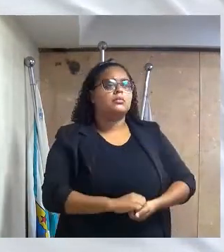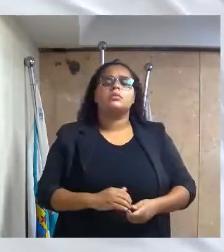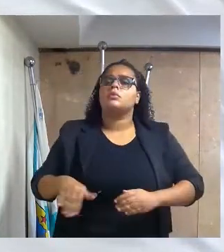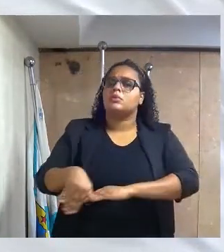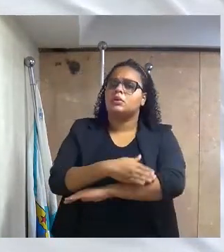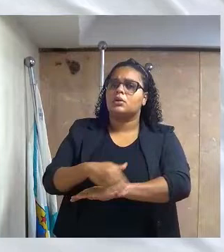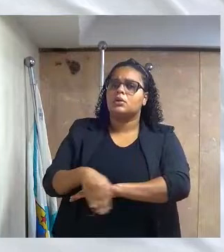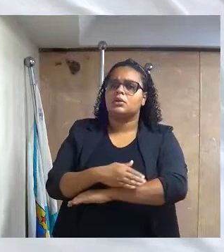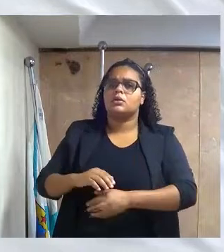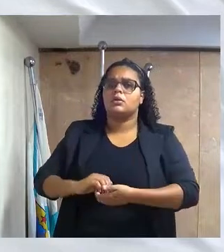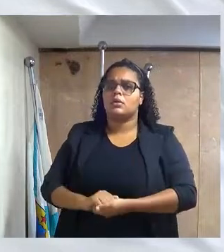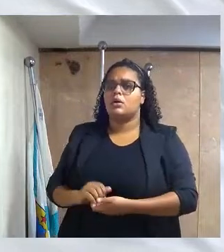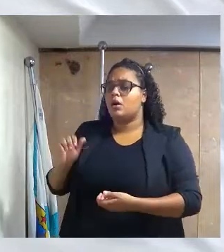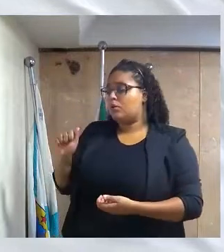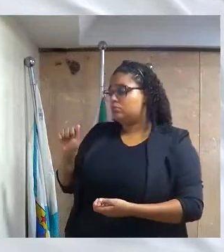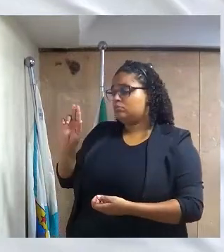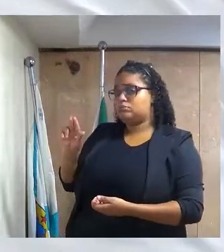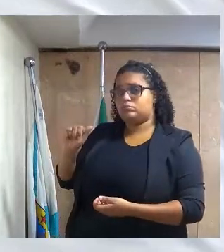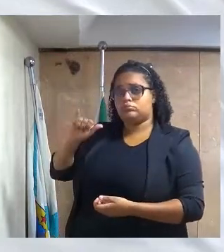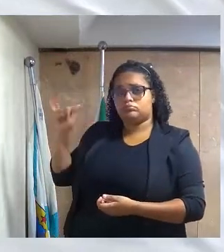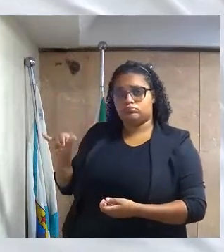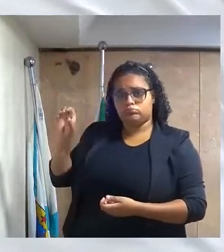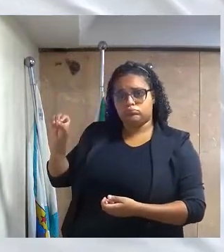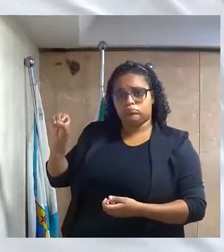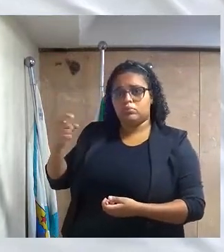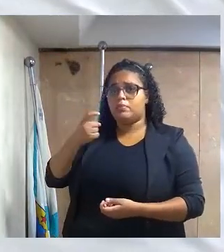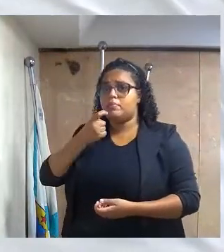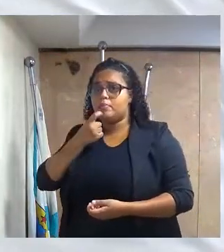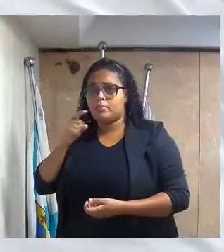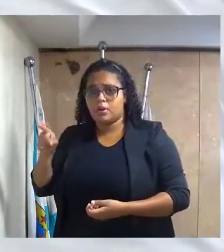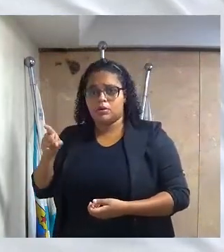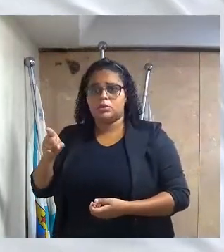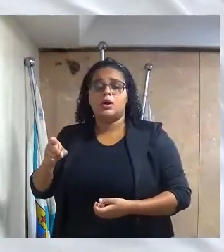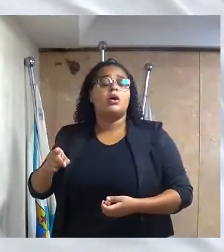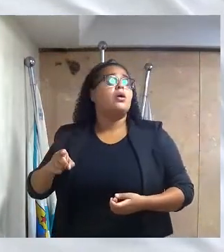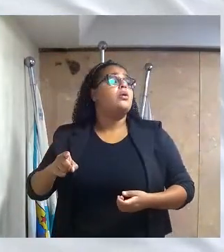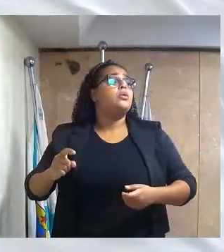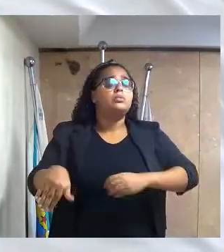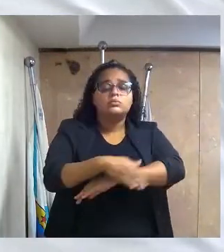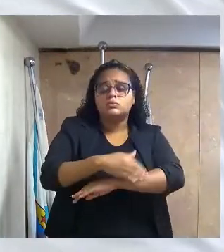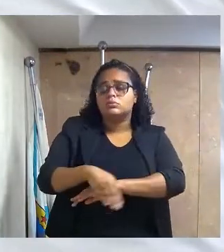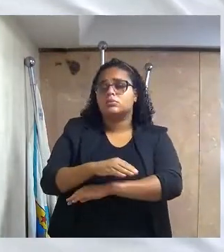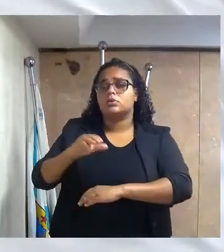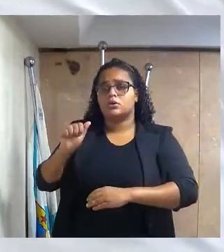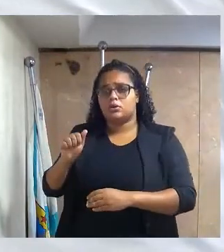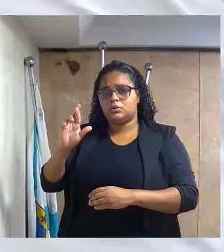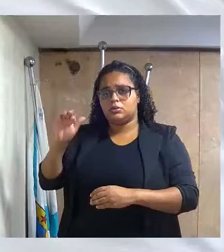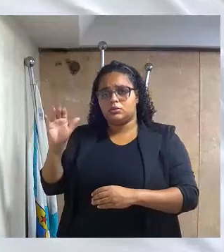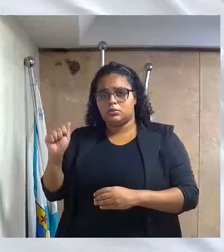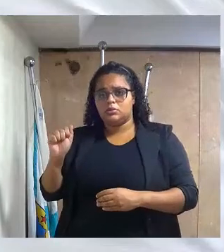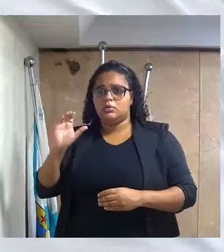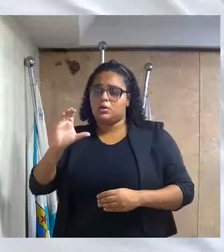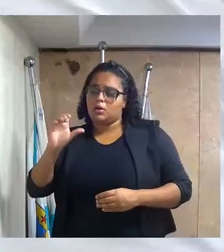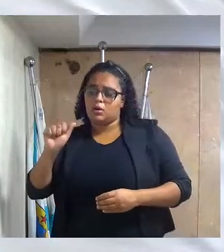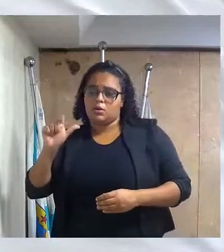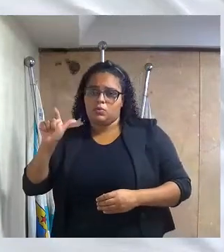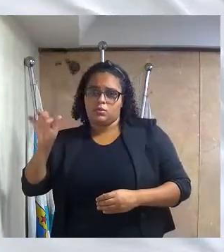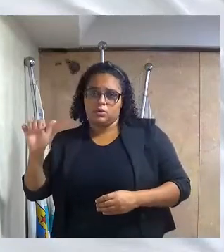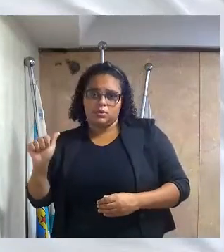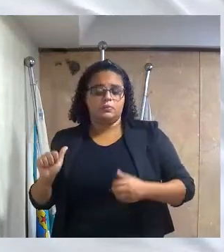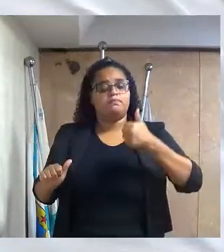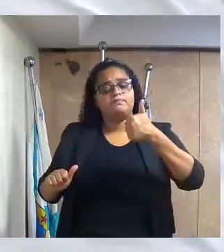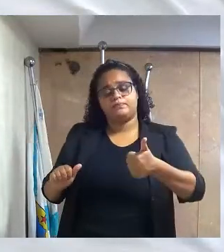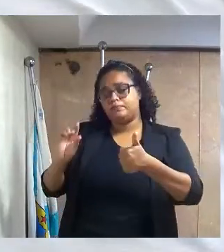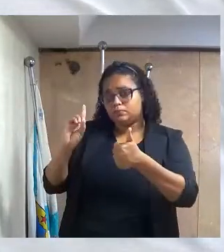longo da rua Laura Araújo, notadamente no trecho próximo à rua Graciliano Ramos, Carolina, primeiro distrito